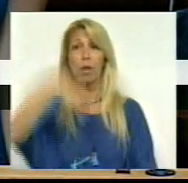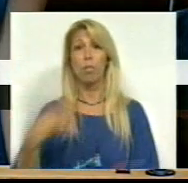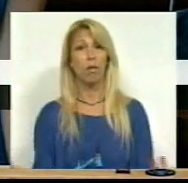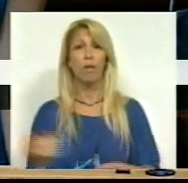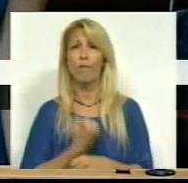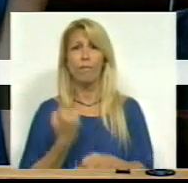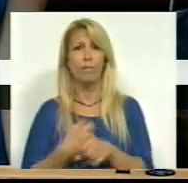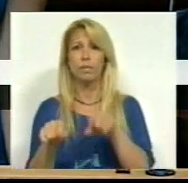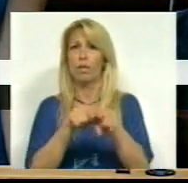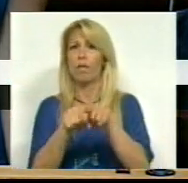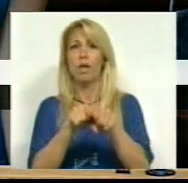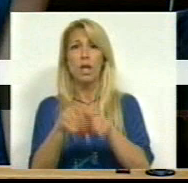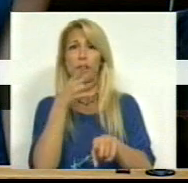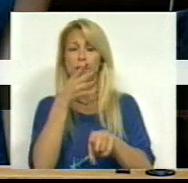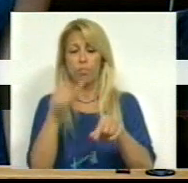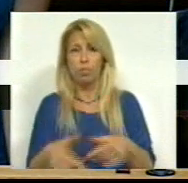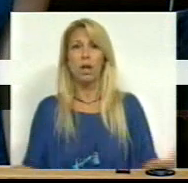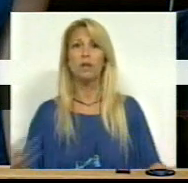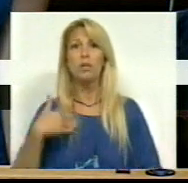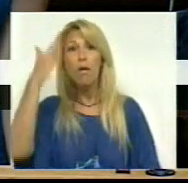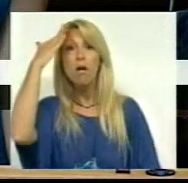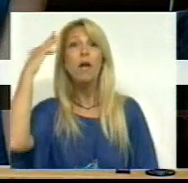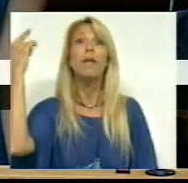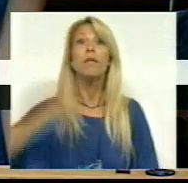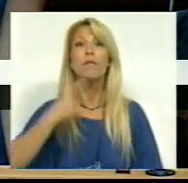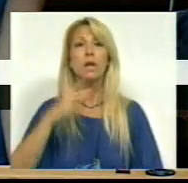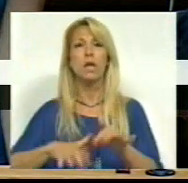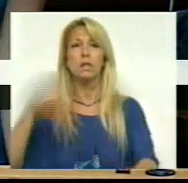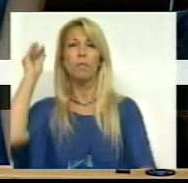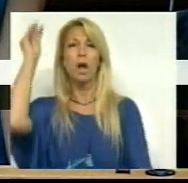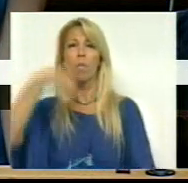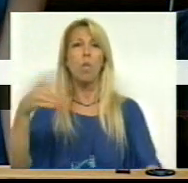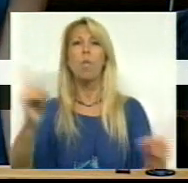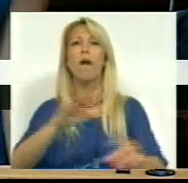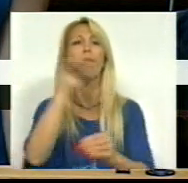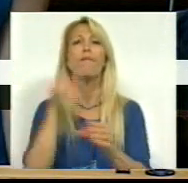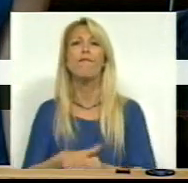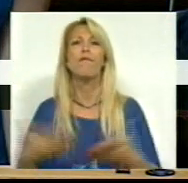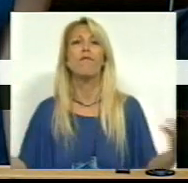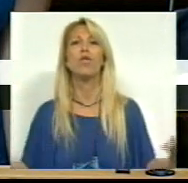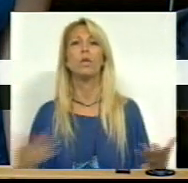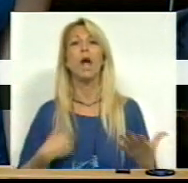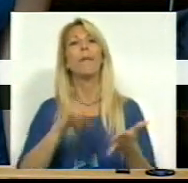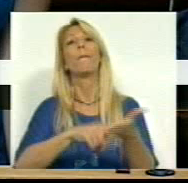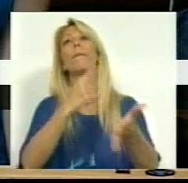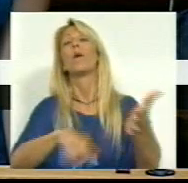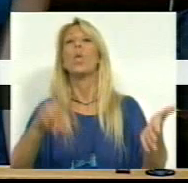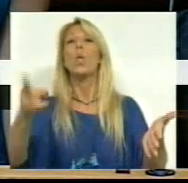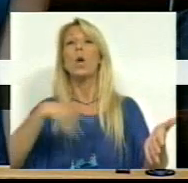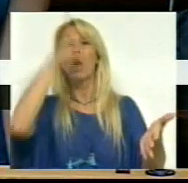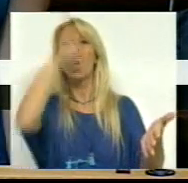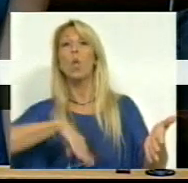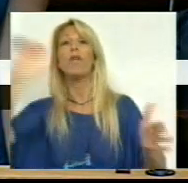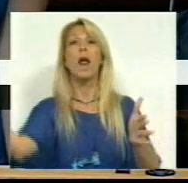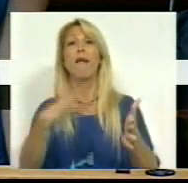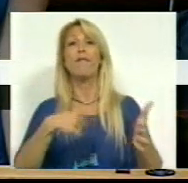dos deputados e consideramos que o dever da Assembleia da República não é votar de cruz aquilo que o Governo manda para